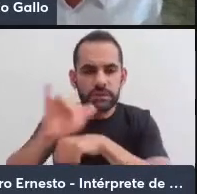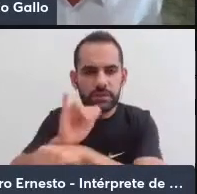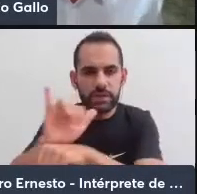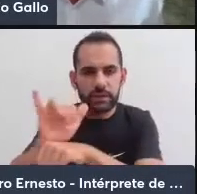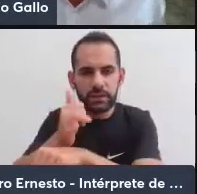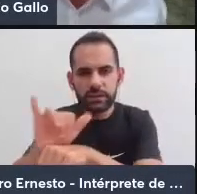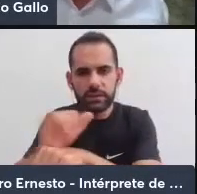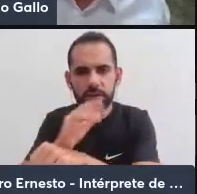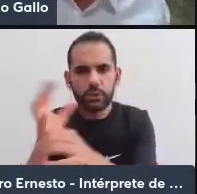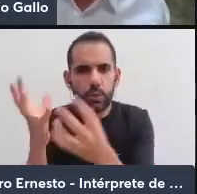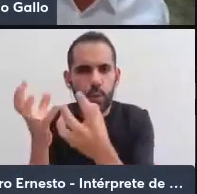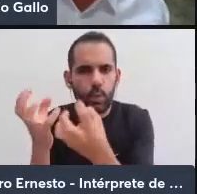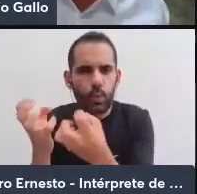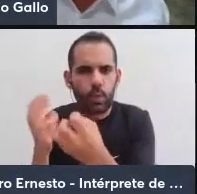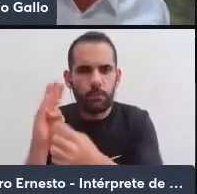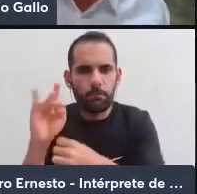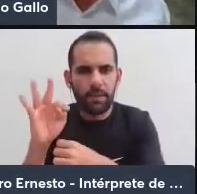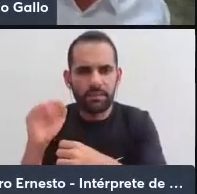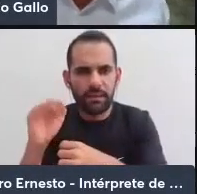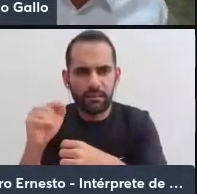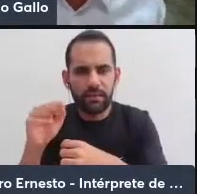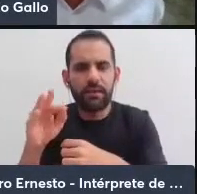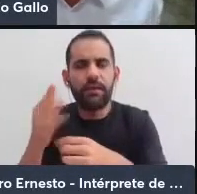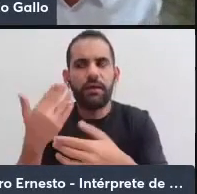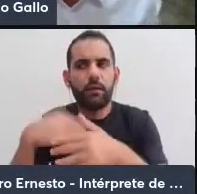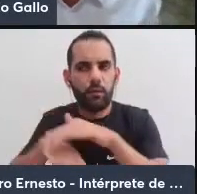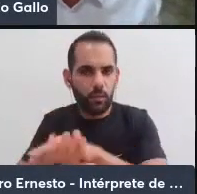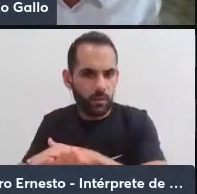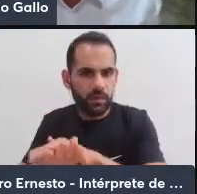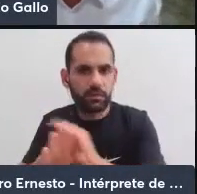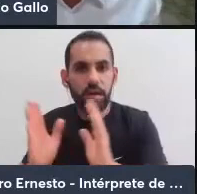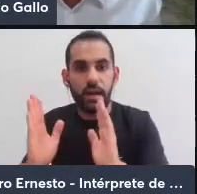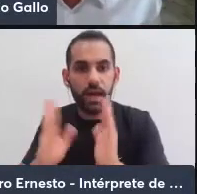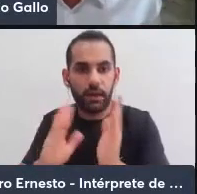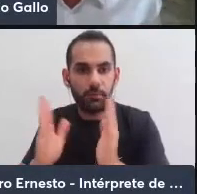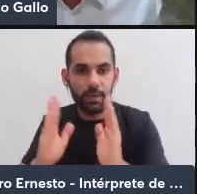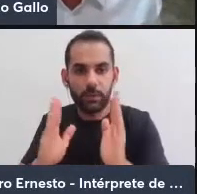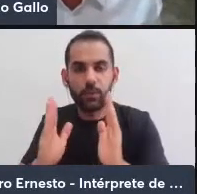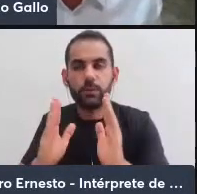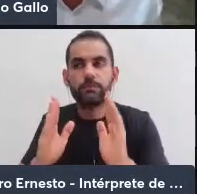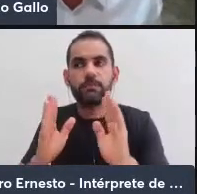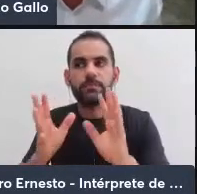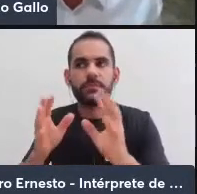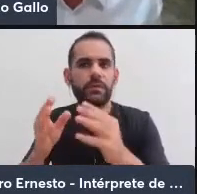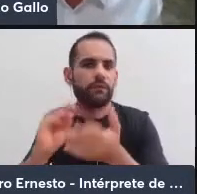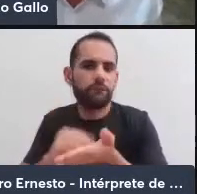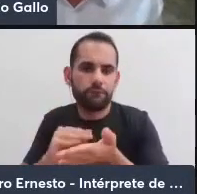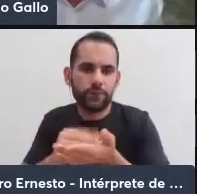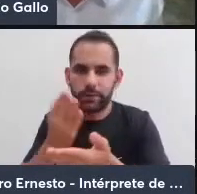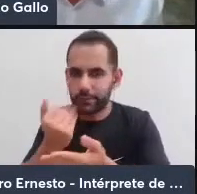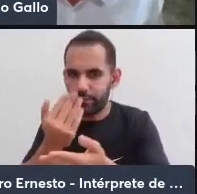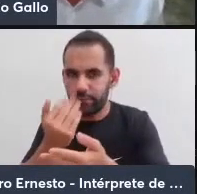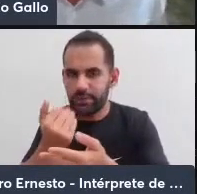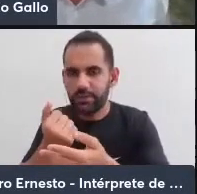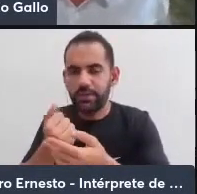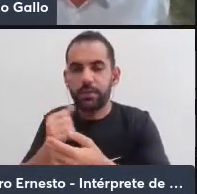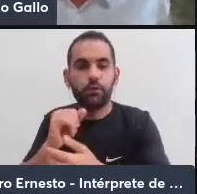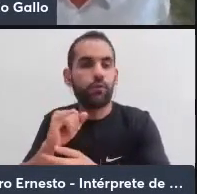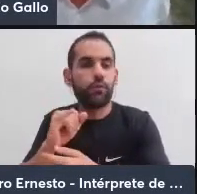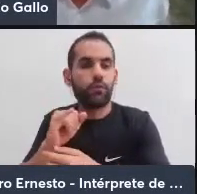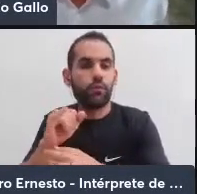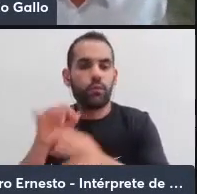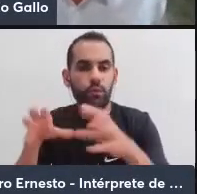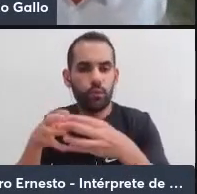batatas, essas batatas eram estocadas, e em época de escassez de alimentos, o Inca,